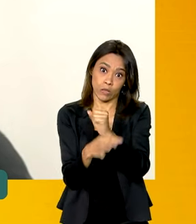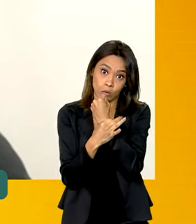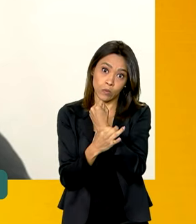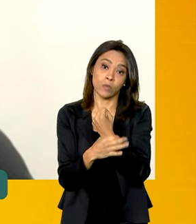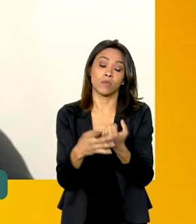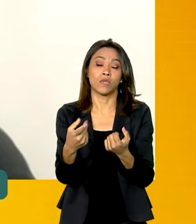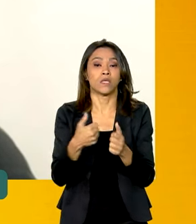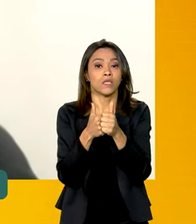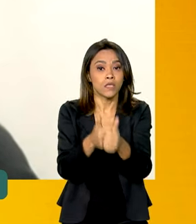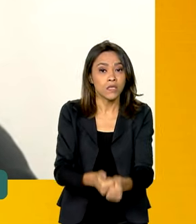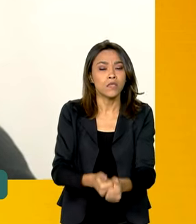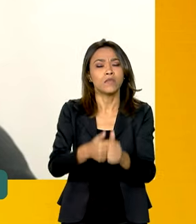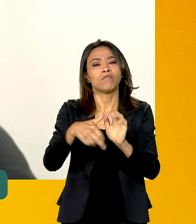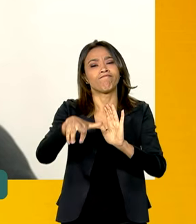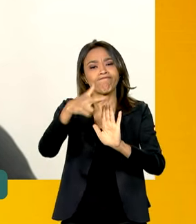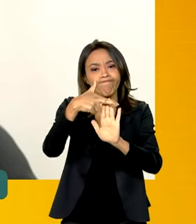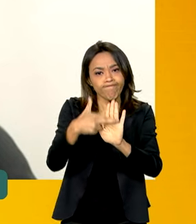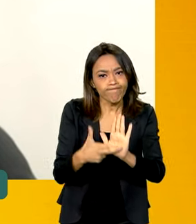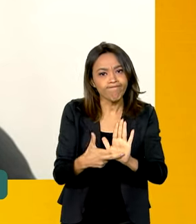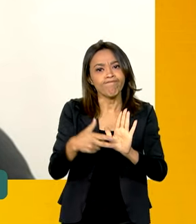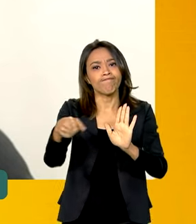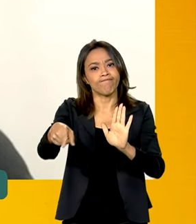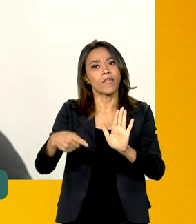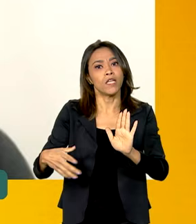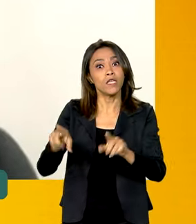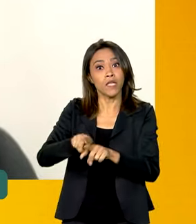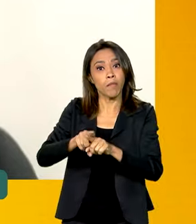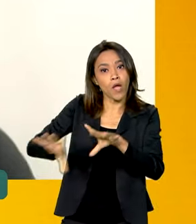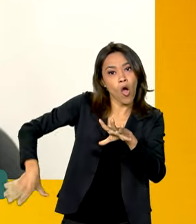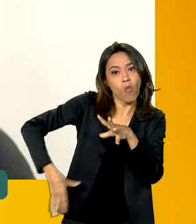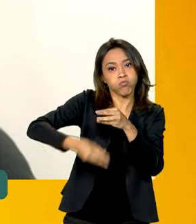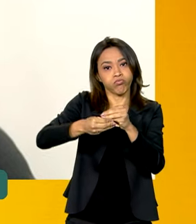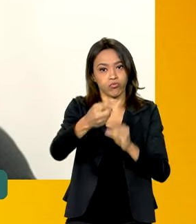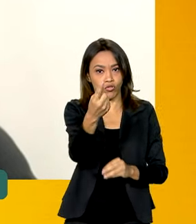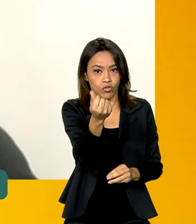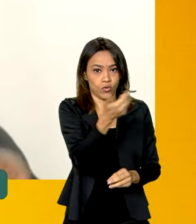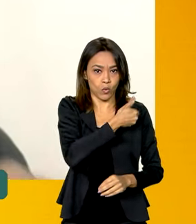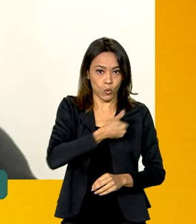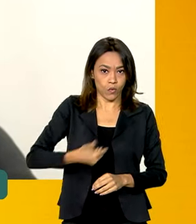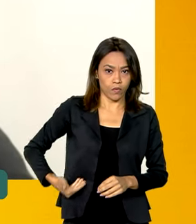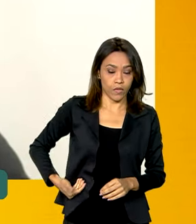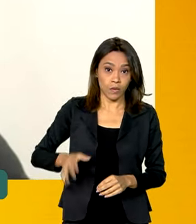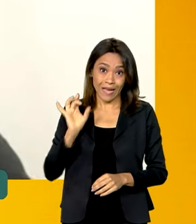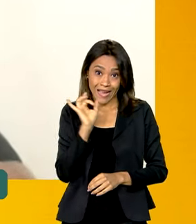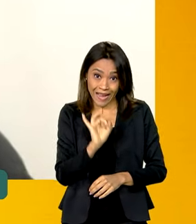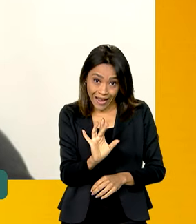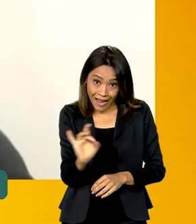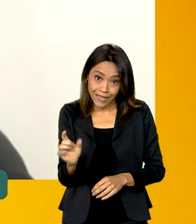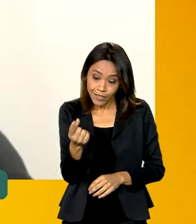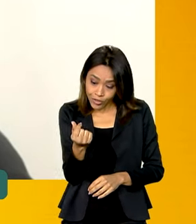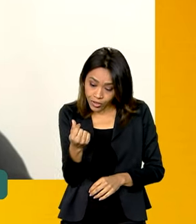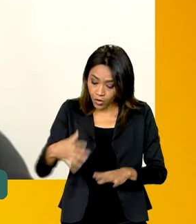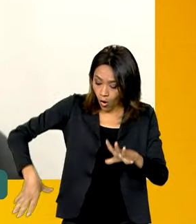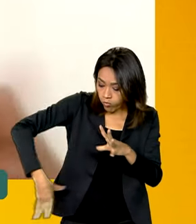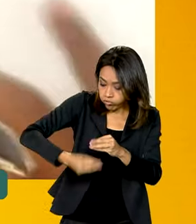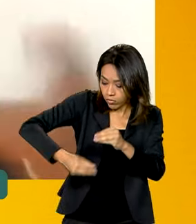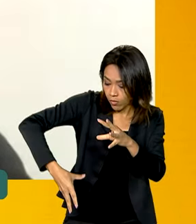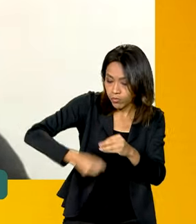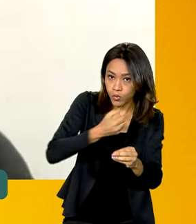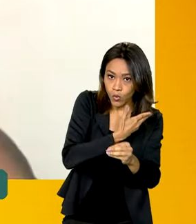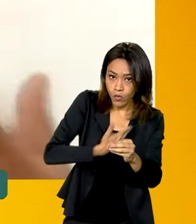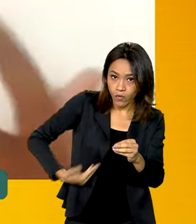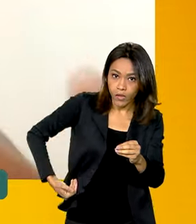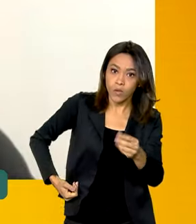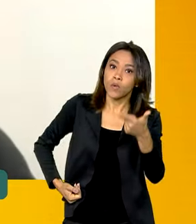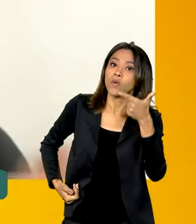regulação, por meio da alocação eficiente de recursos públicos, para a gente ter uma ideia, cada real investido pelo governo no programa retornou em 25,